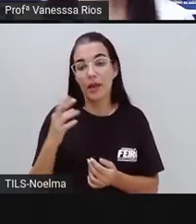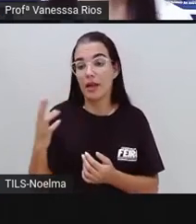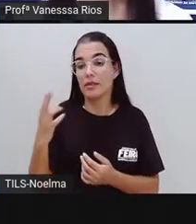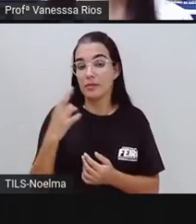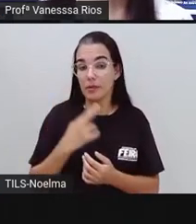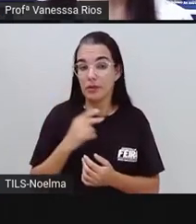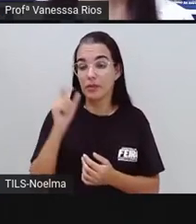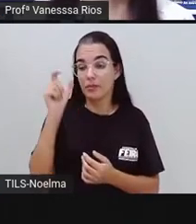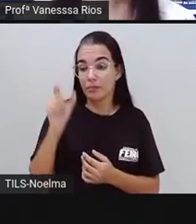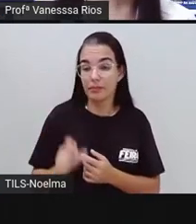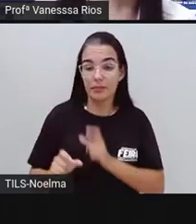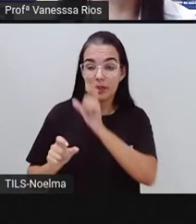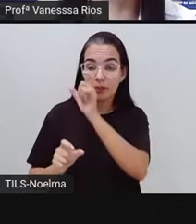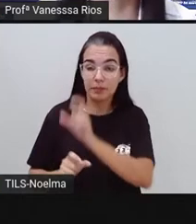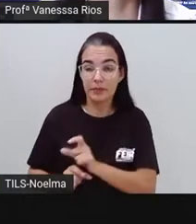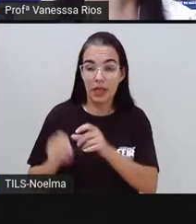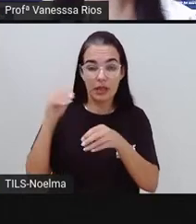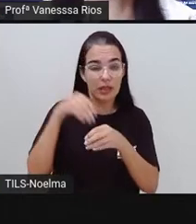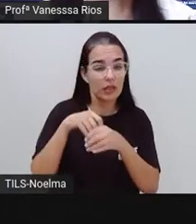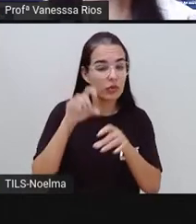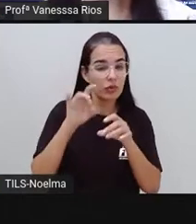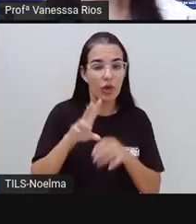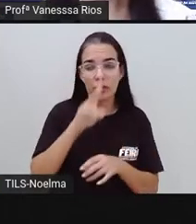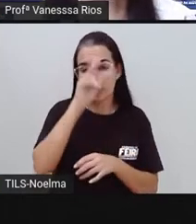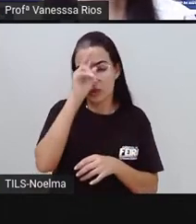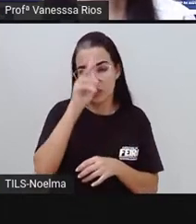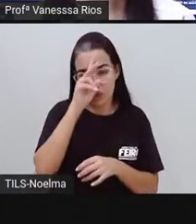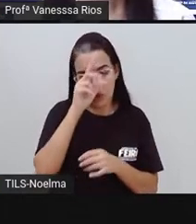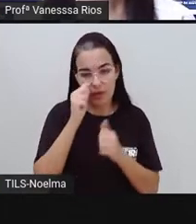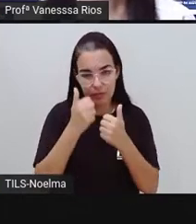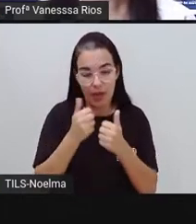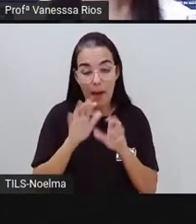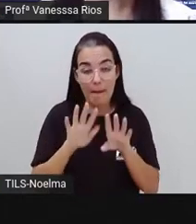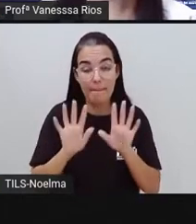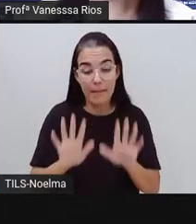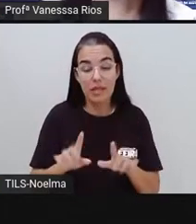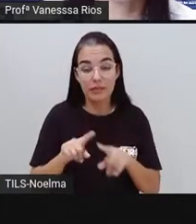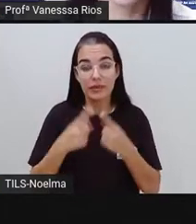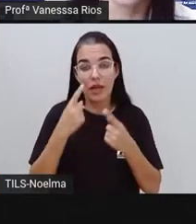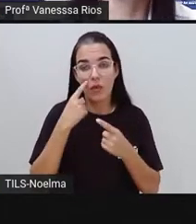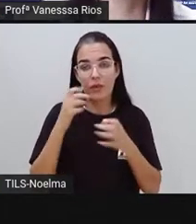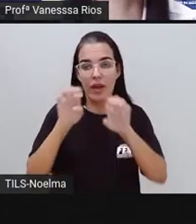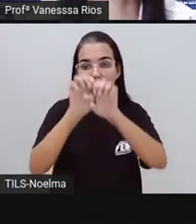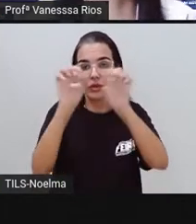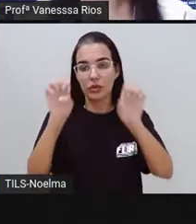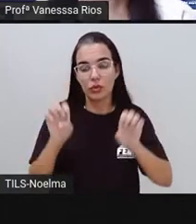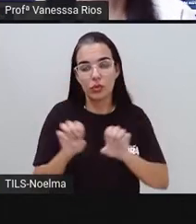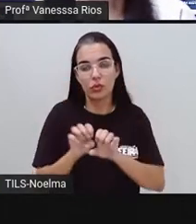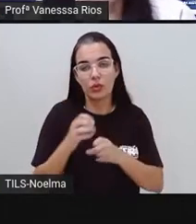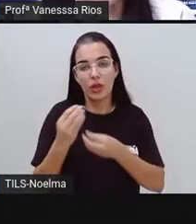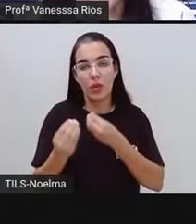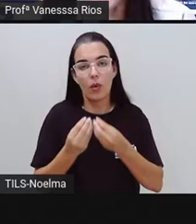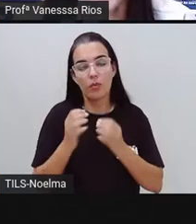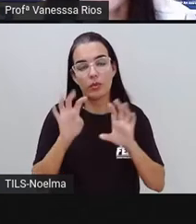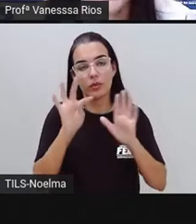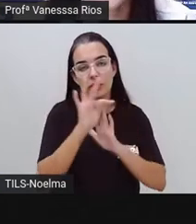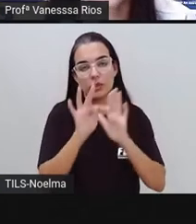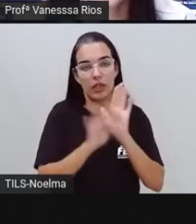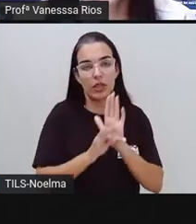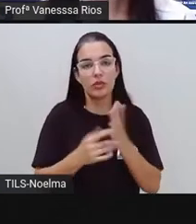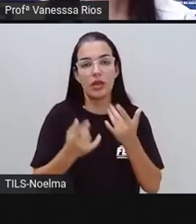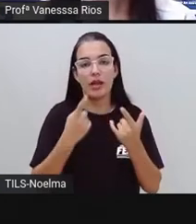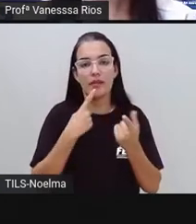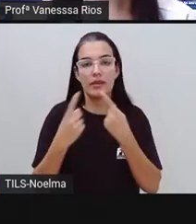principalmente a estrutura desse gênero textual, onde aparecem perguntas e respostas, tá